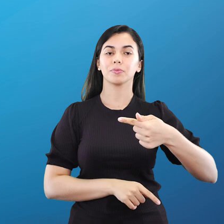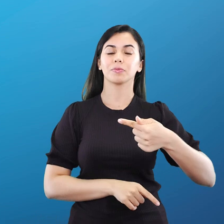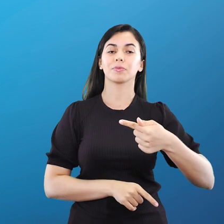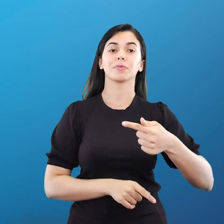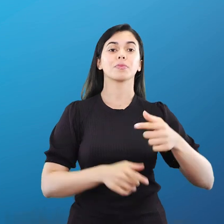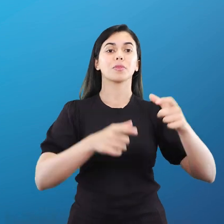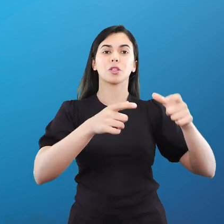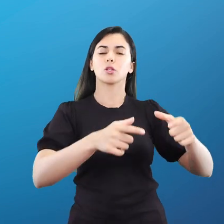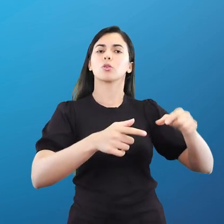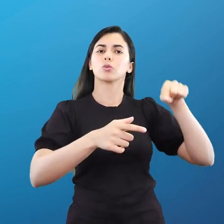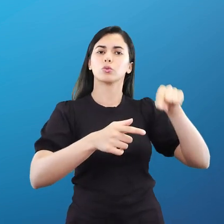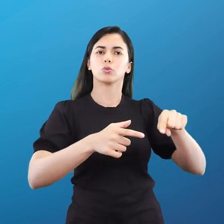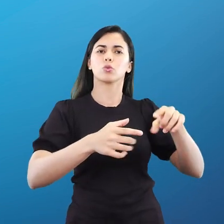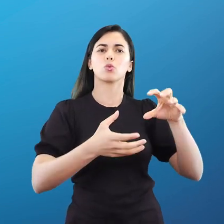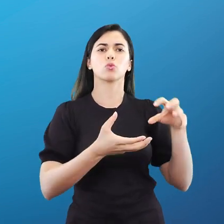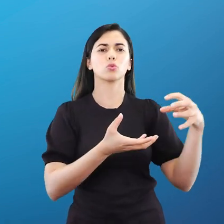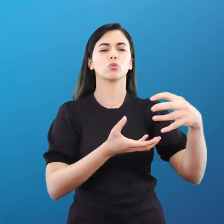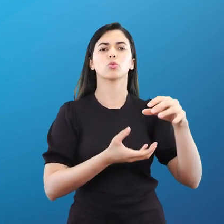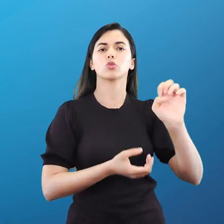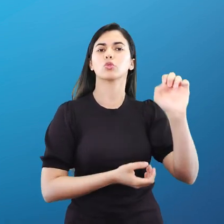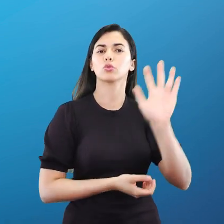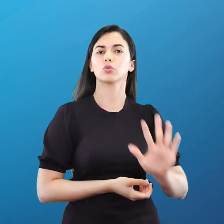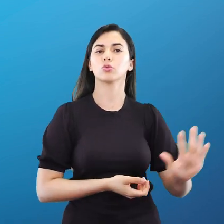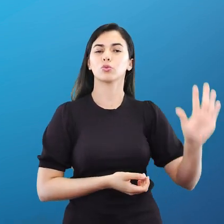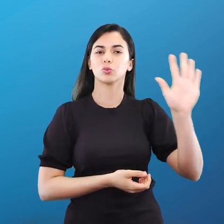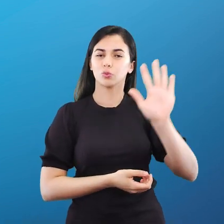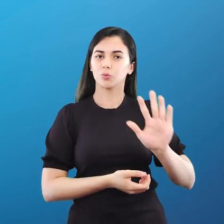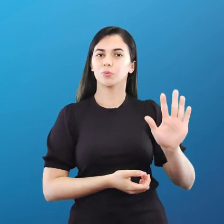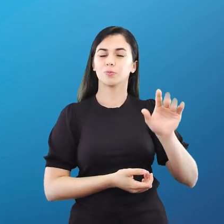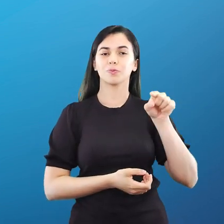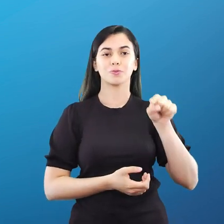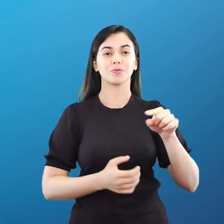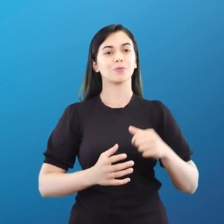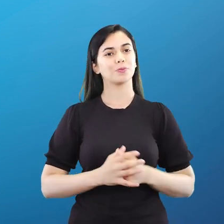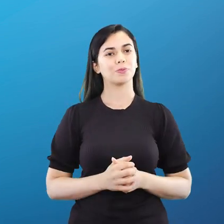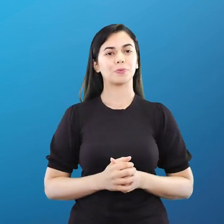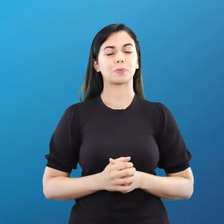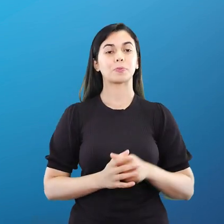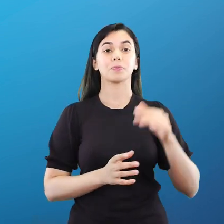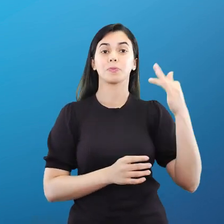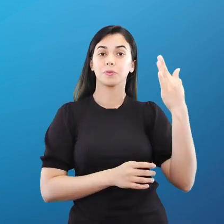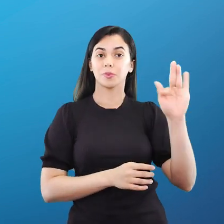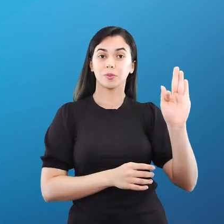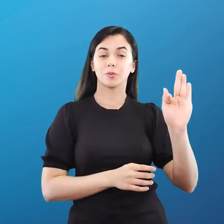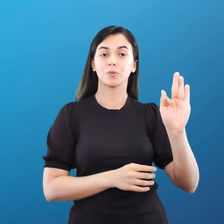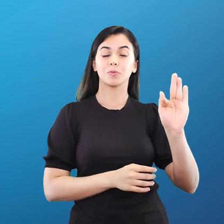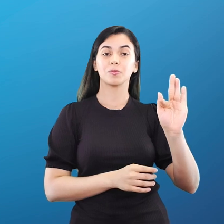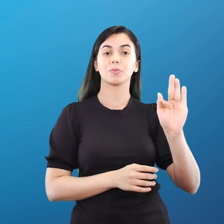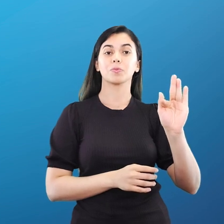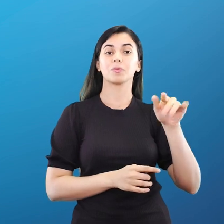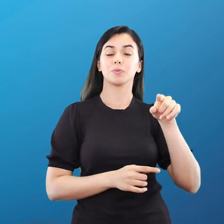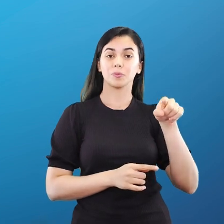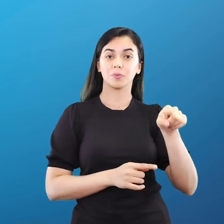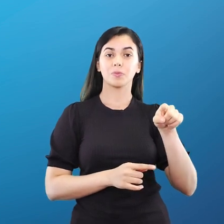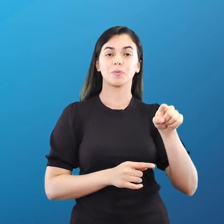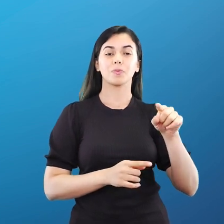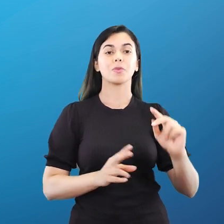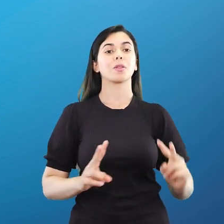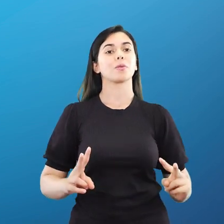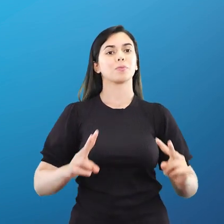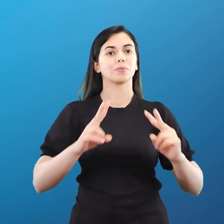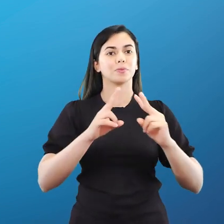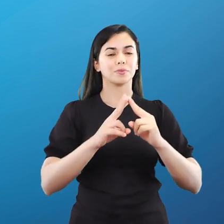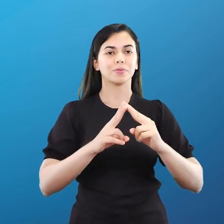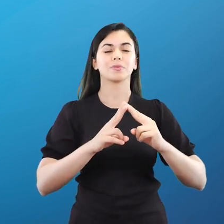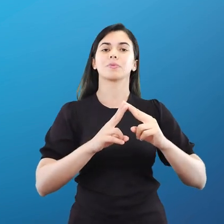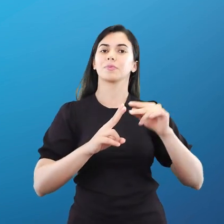continente europeu, também chamado de Velho Continente. A França, reiteramente, Paris, que foi